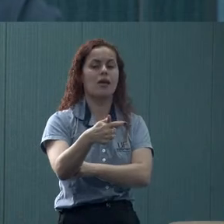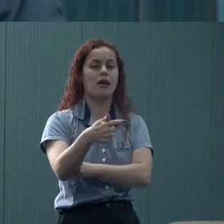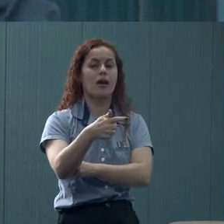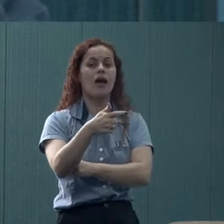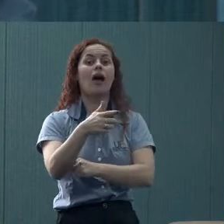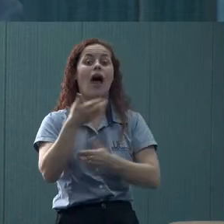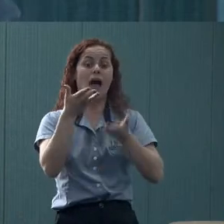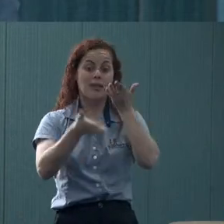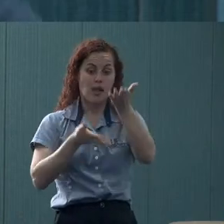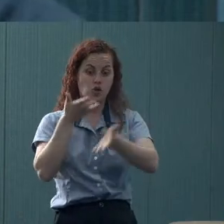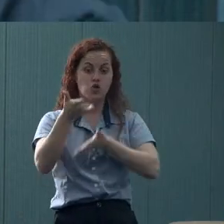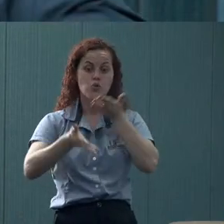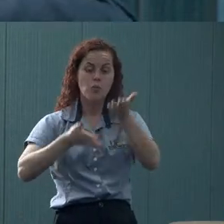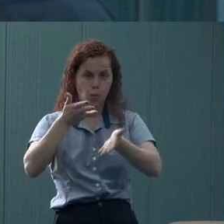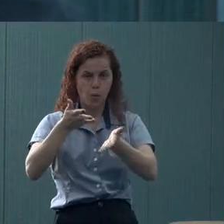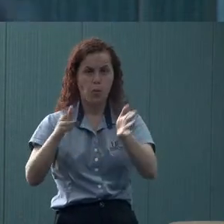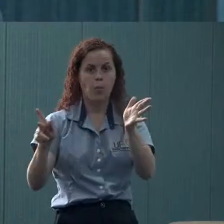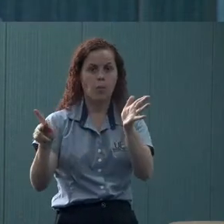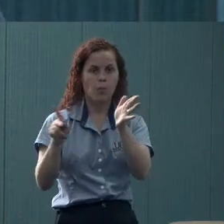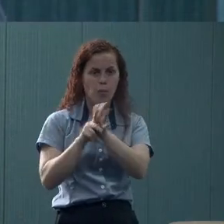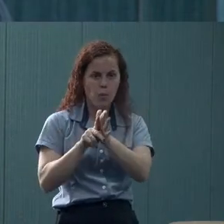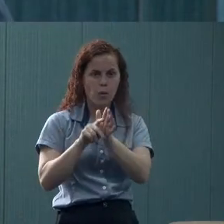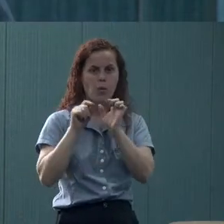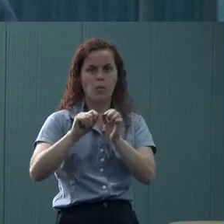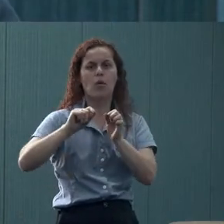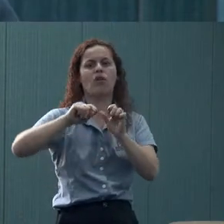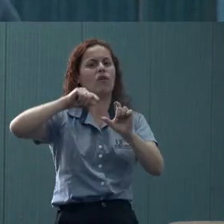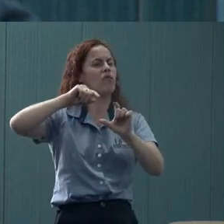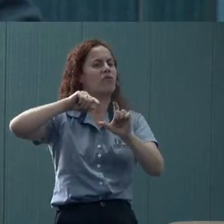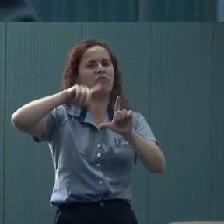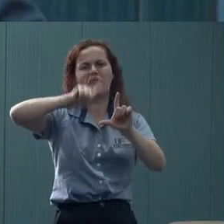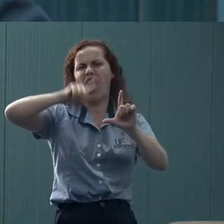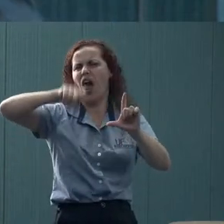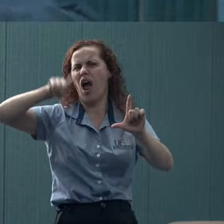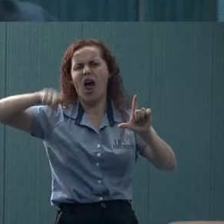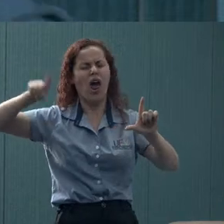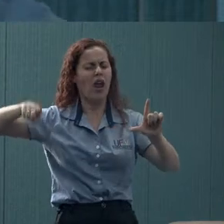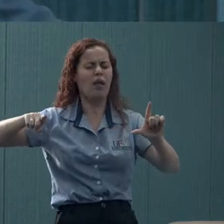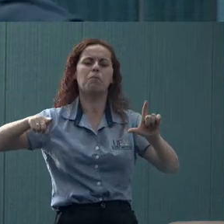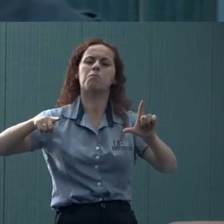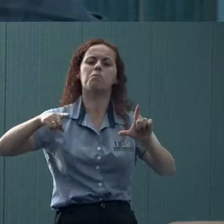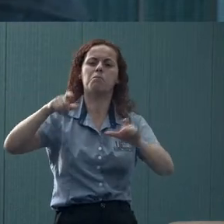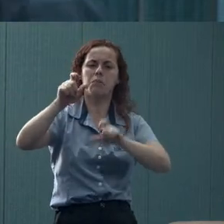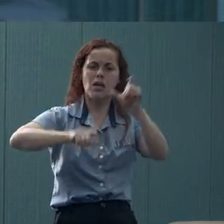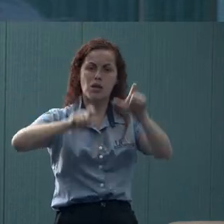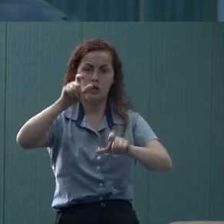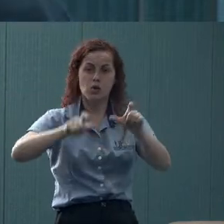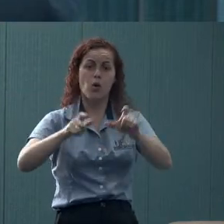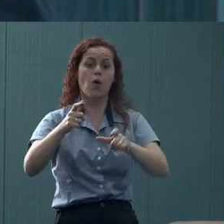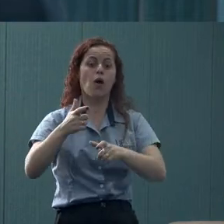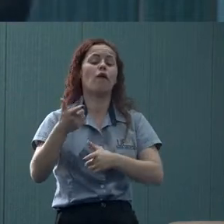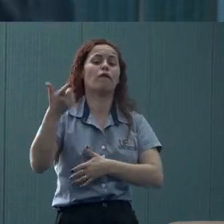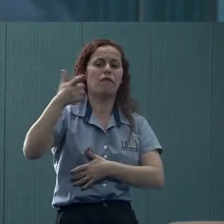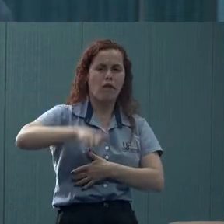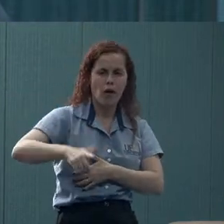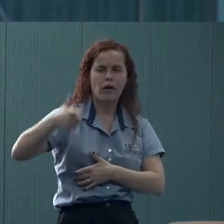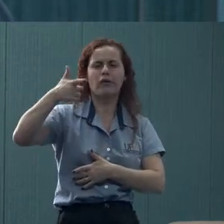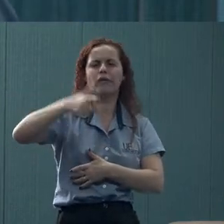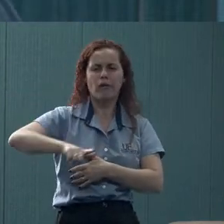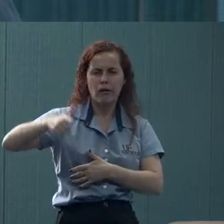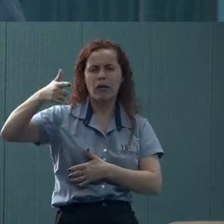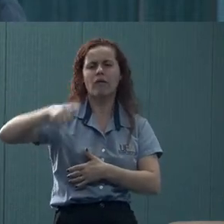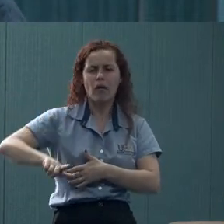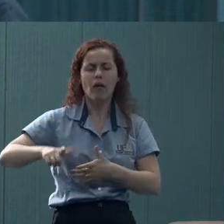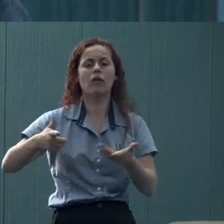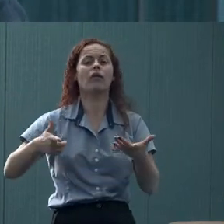.517 atendimentos feitos com variadas pessoas, às vezes a pessoa volta, muitas vezes a pessoa é atendida